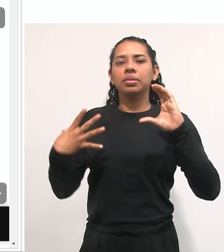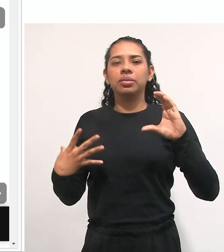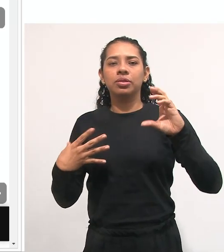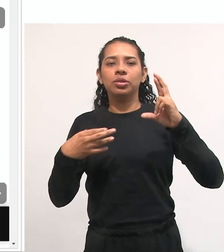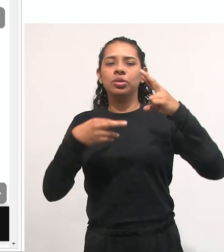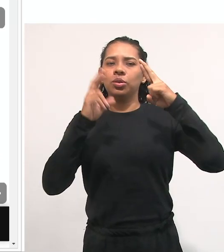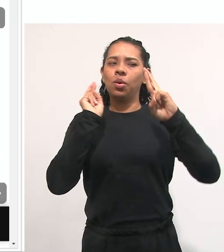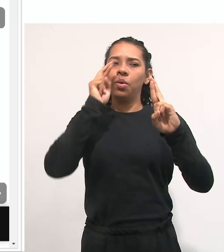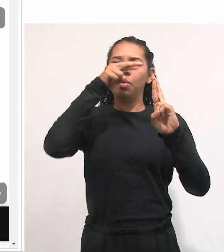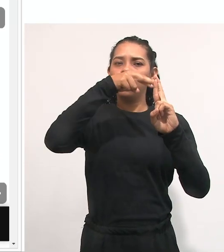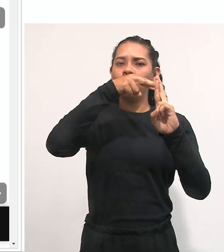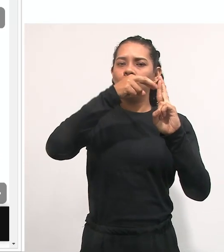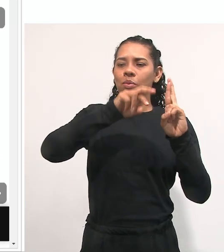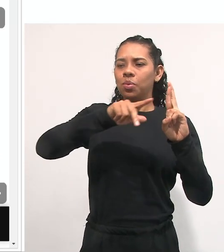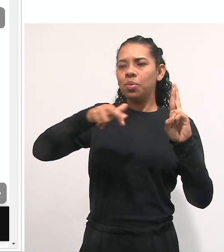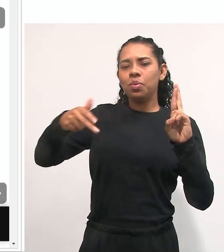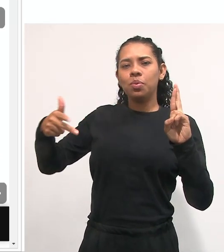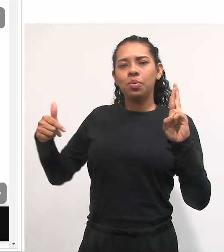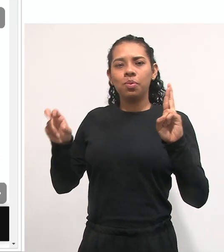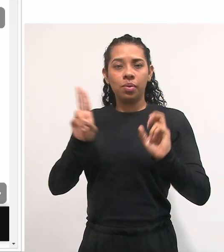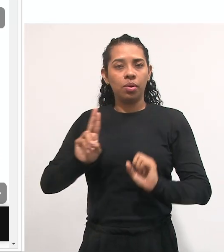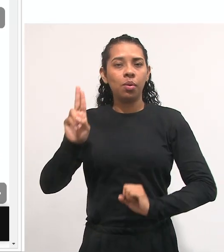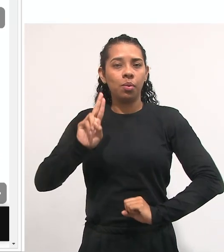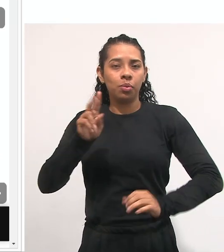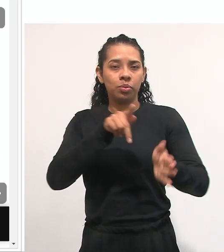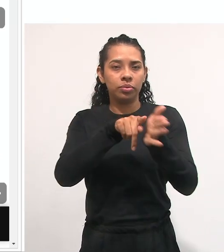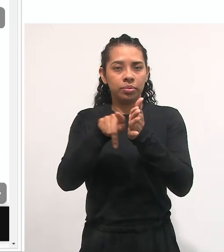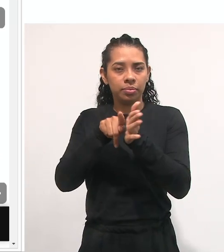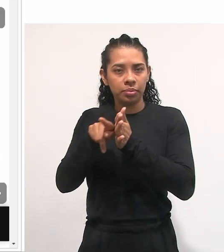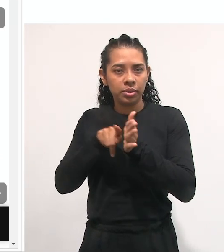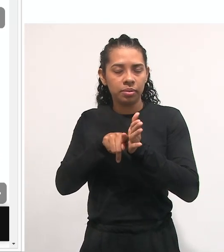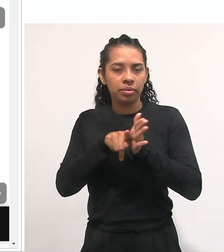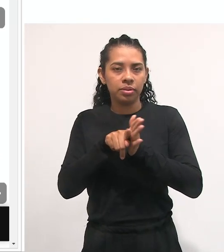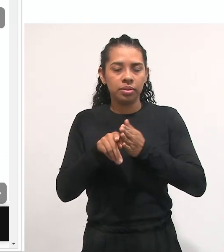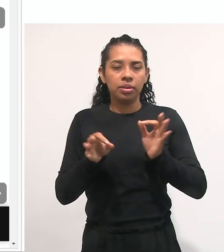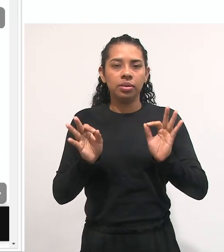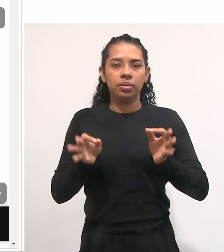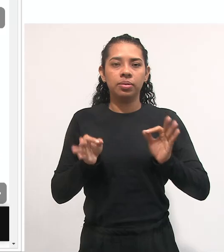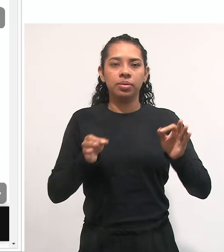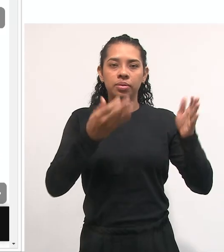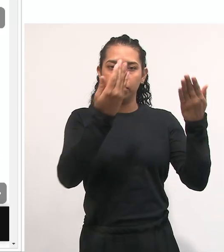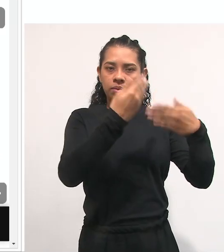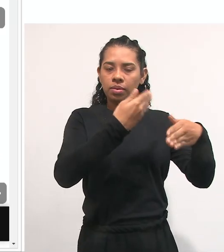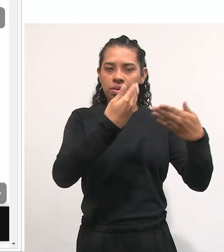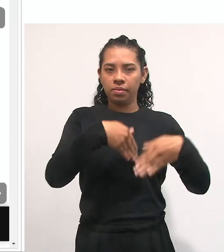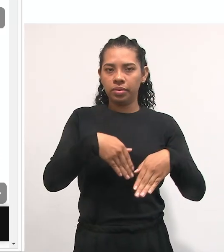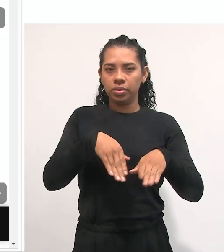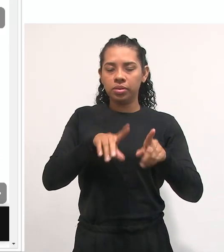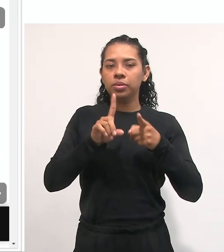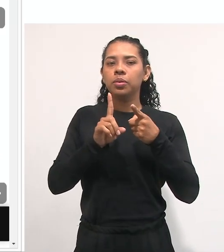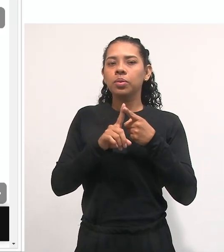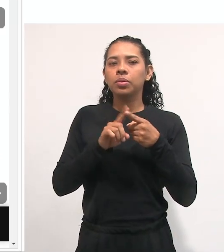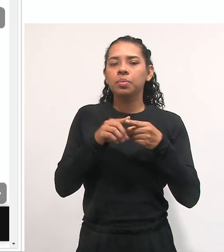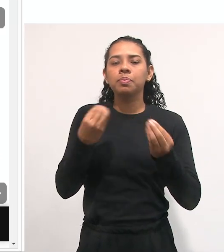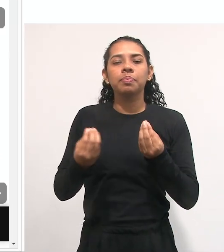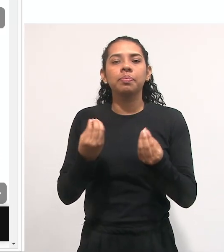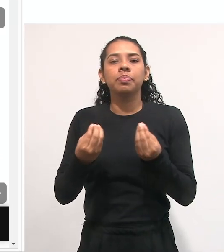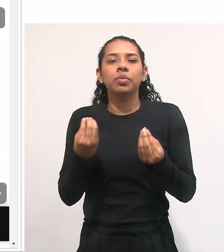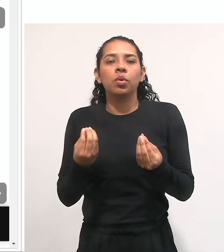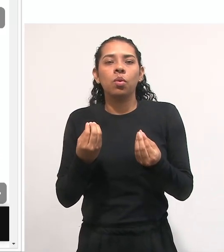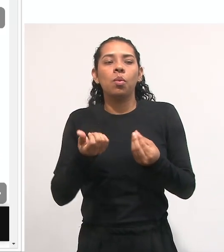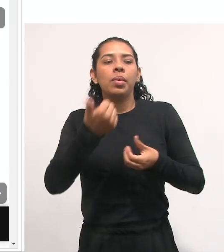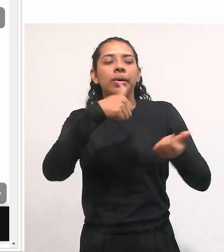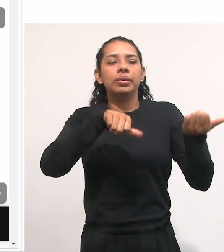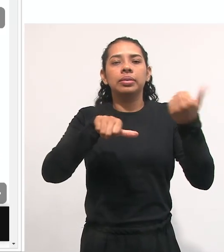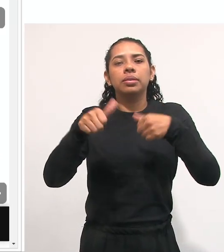autores utilizam para trabalhar, para pesquisar a avaliação. Relação dos processos avaliativos com as